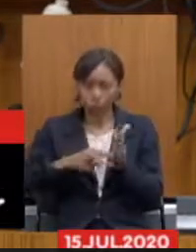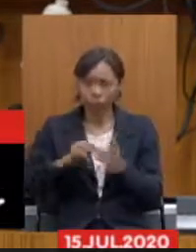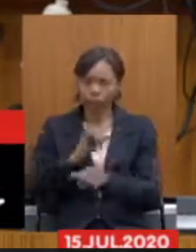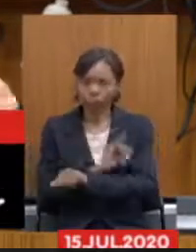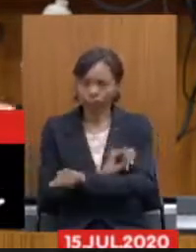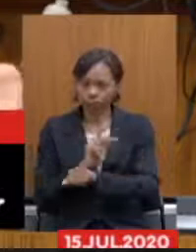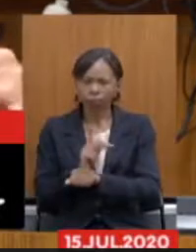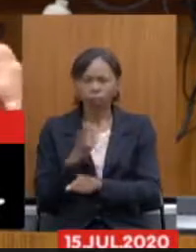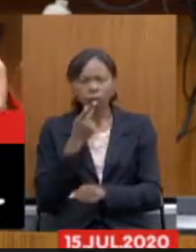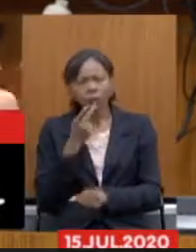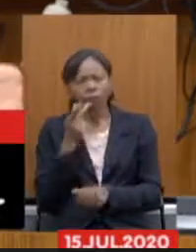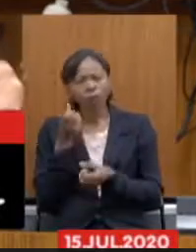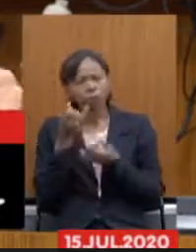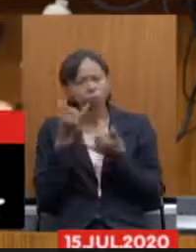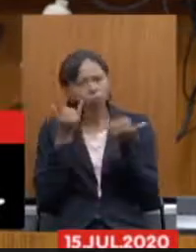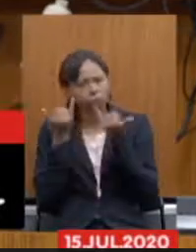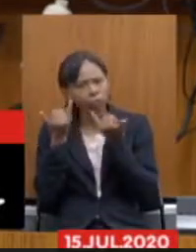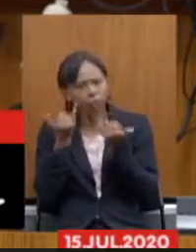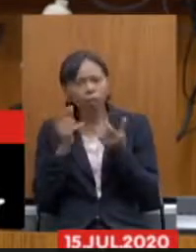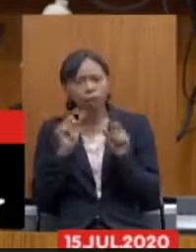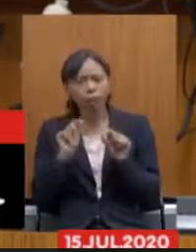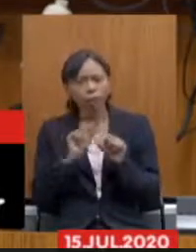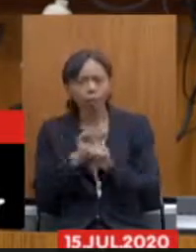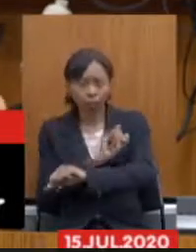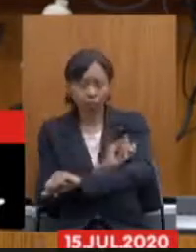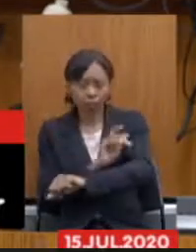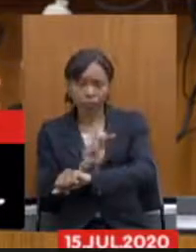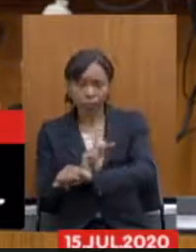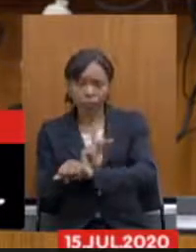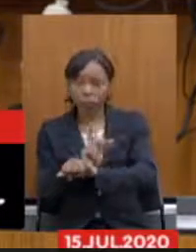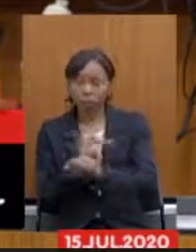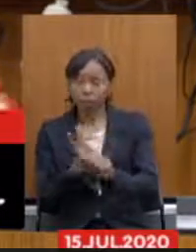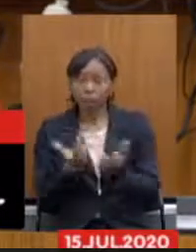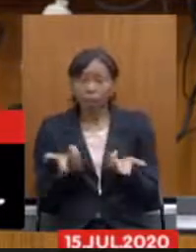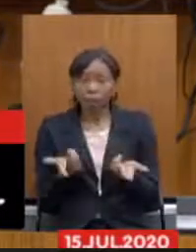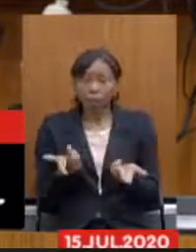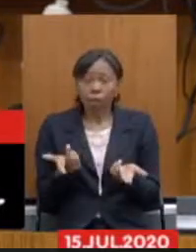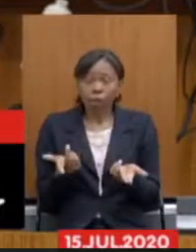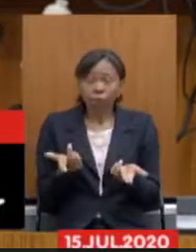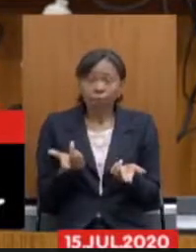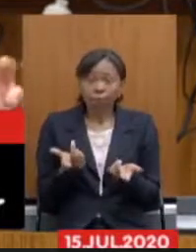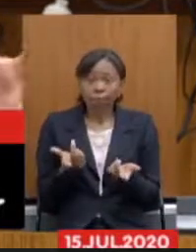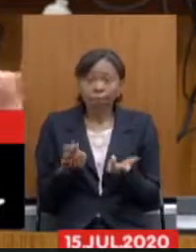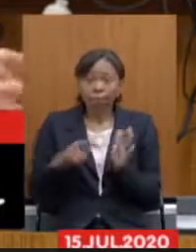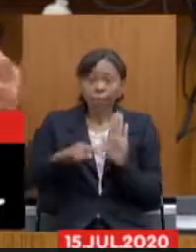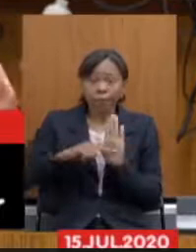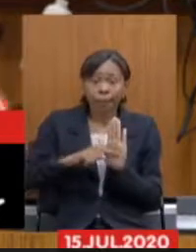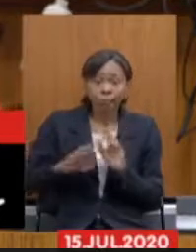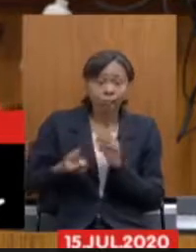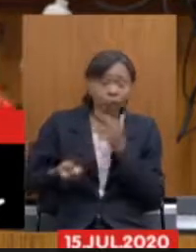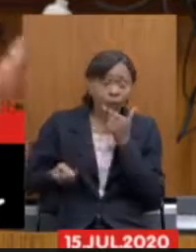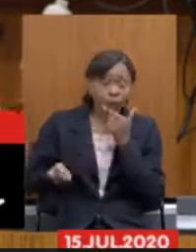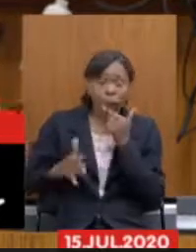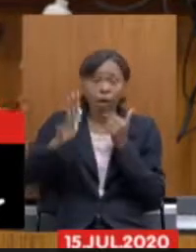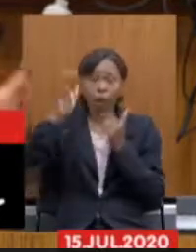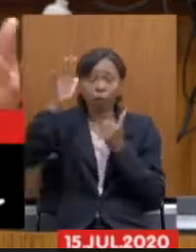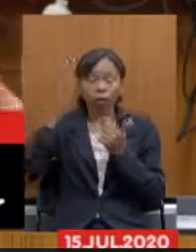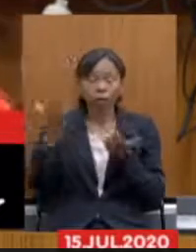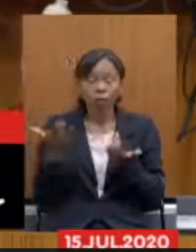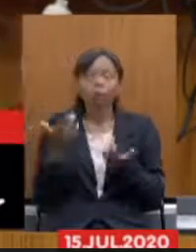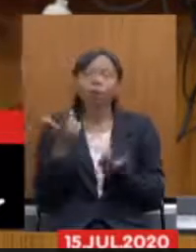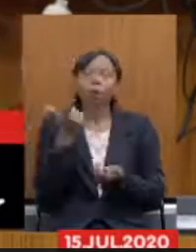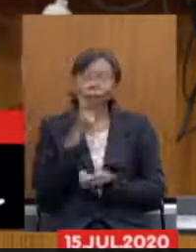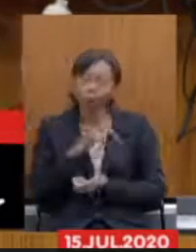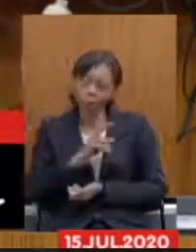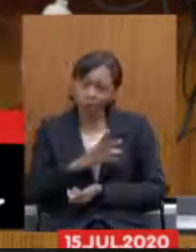olha o IPSENG está superavitário o IPSENG ele consegue se manter consegue prestar os serviços aos